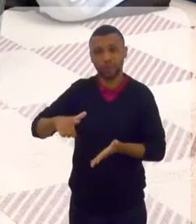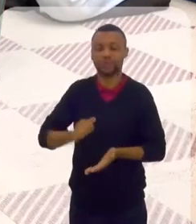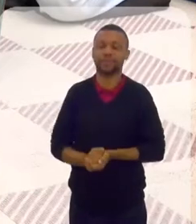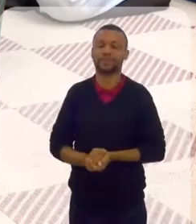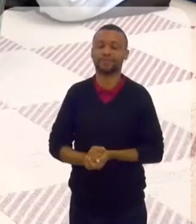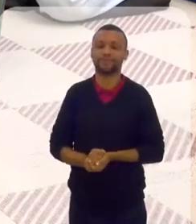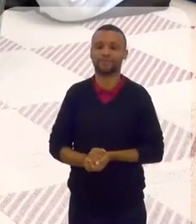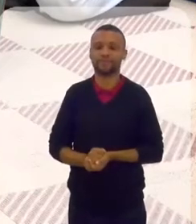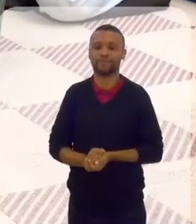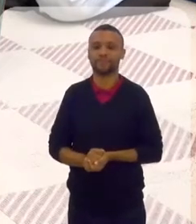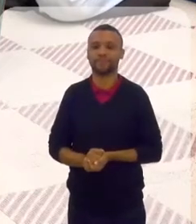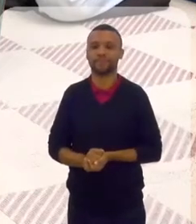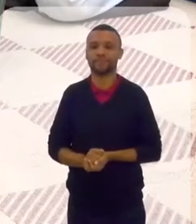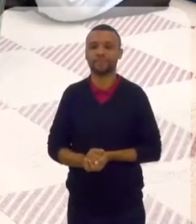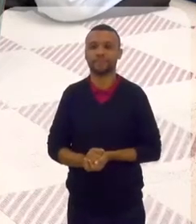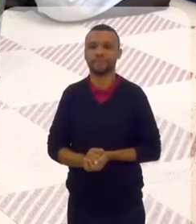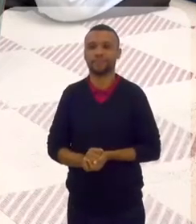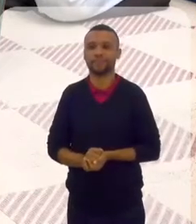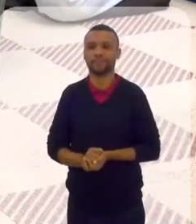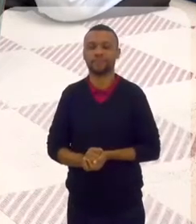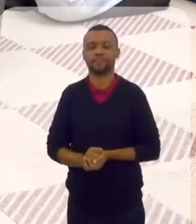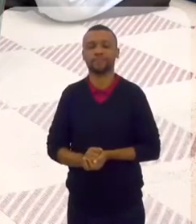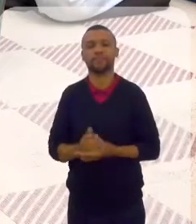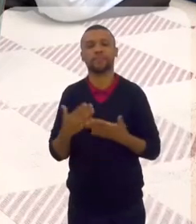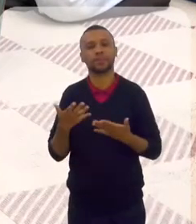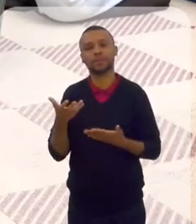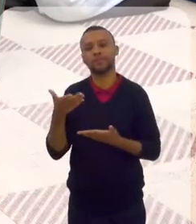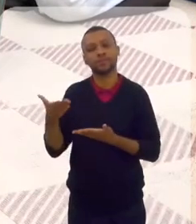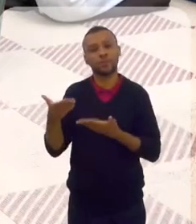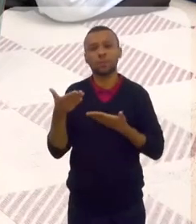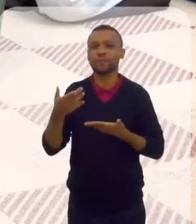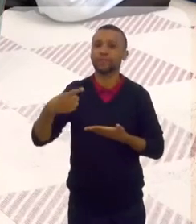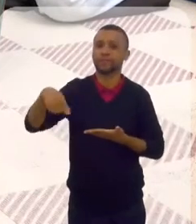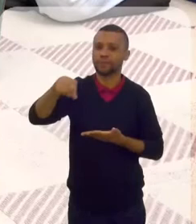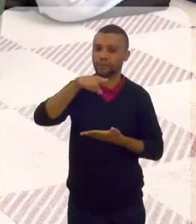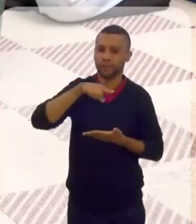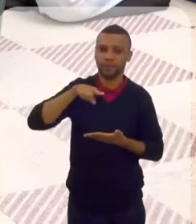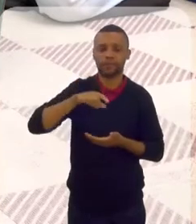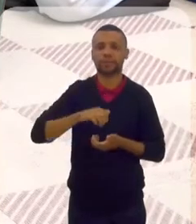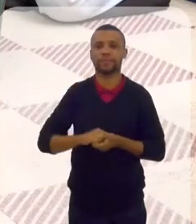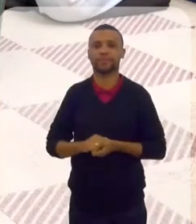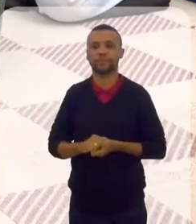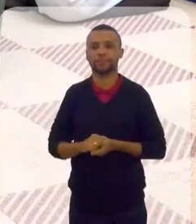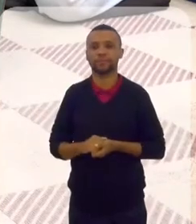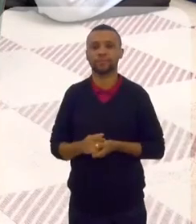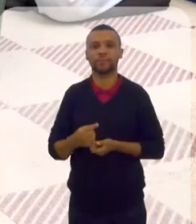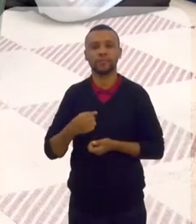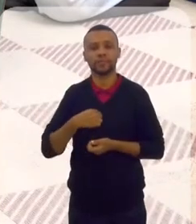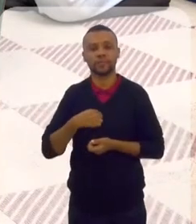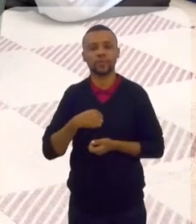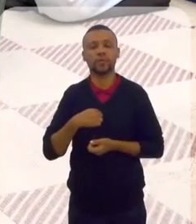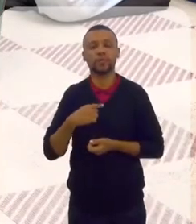Segundo episódio. Sim. E queria fazer um convite a vocês. Eu ganhei,